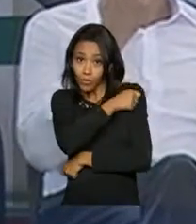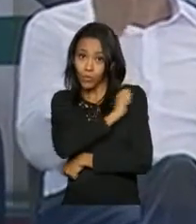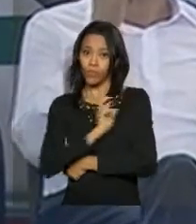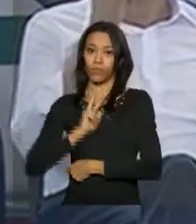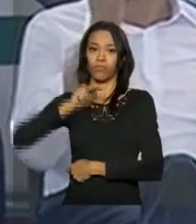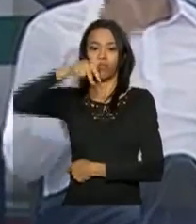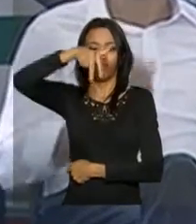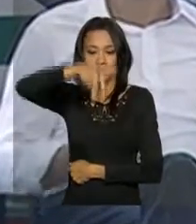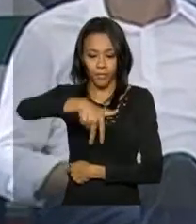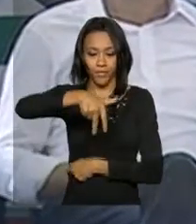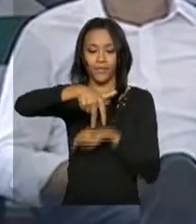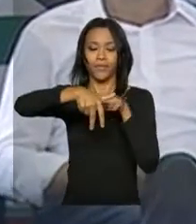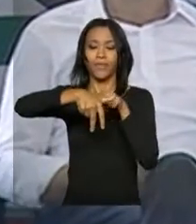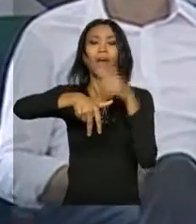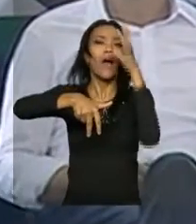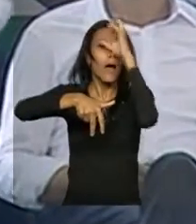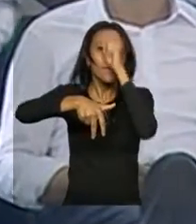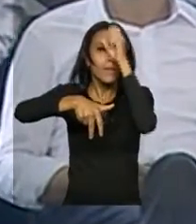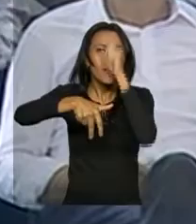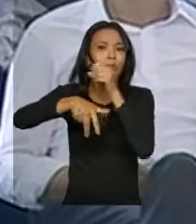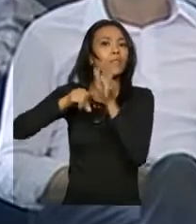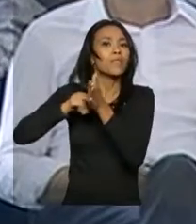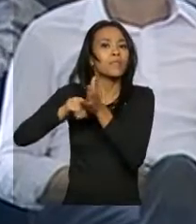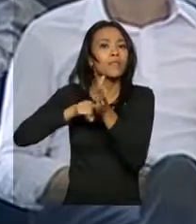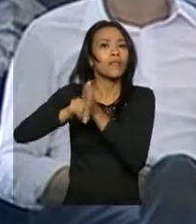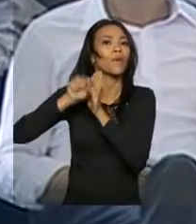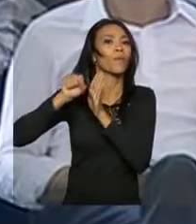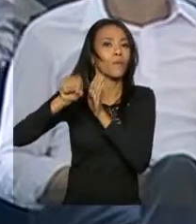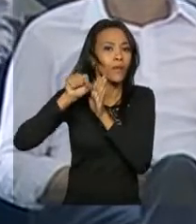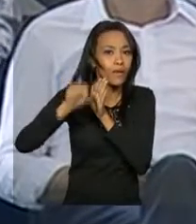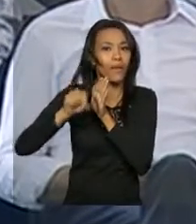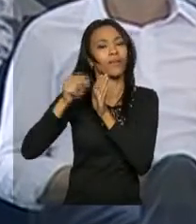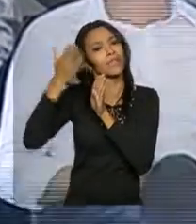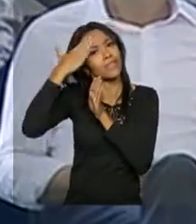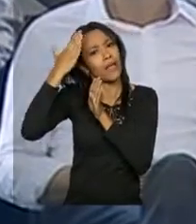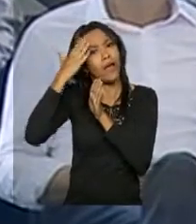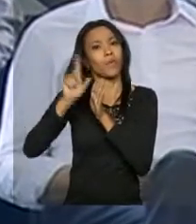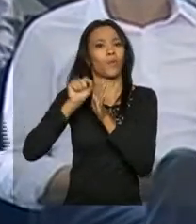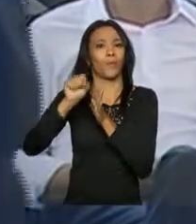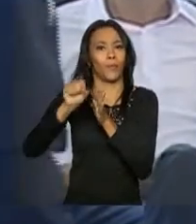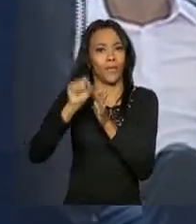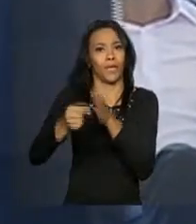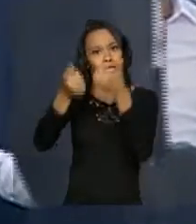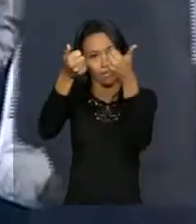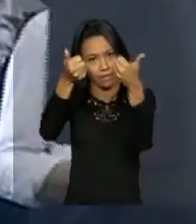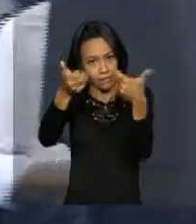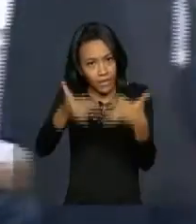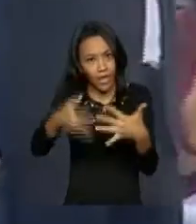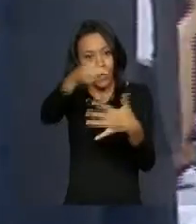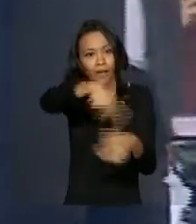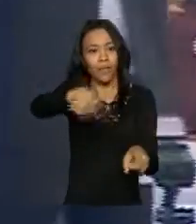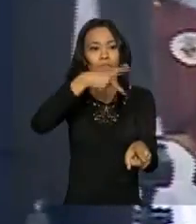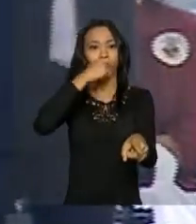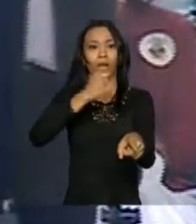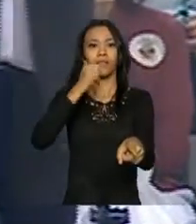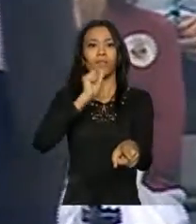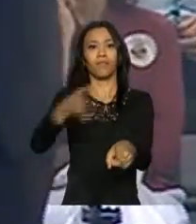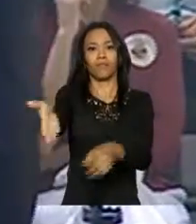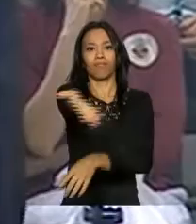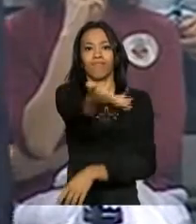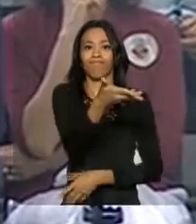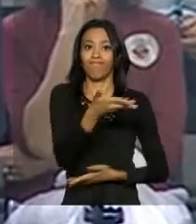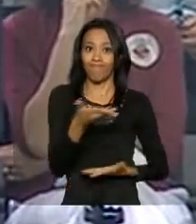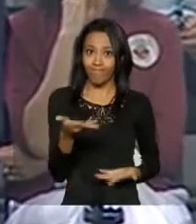e mostrar o que vocês pesquisaram, o que vocês sabem e o que vocês estão fazendo e devem